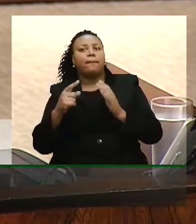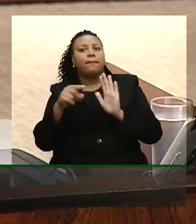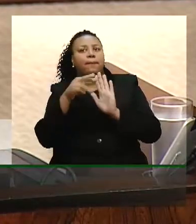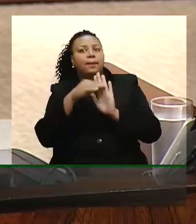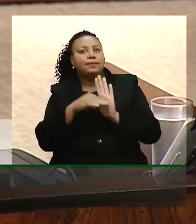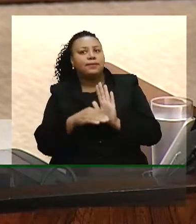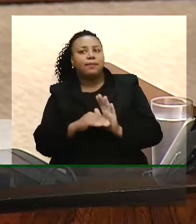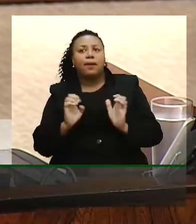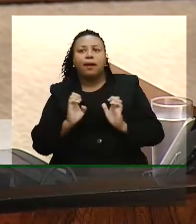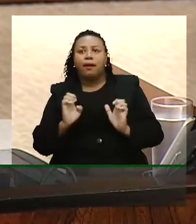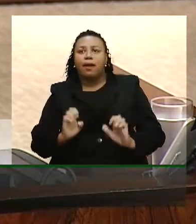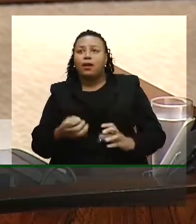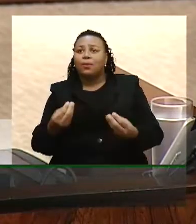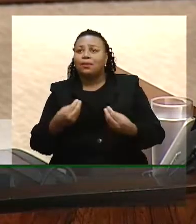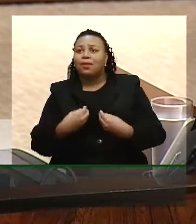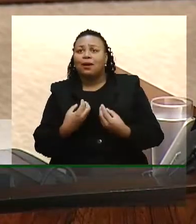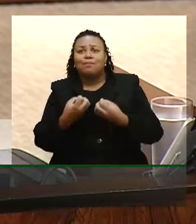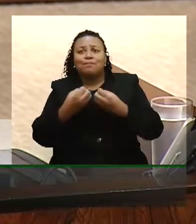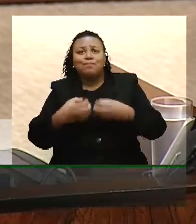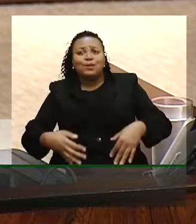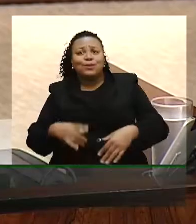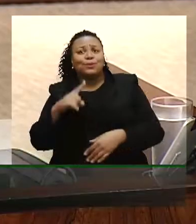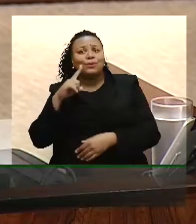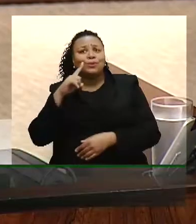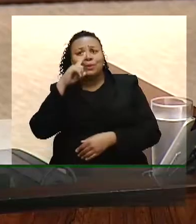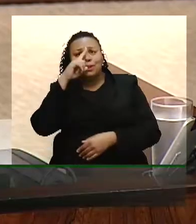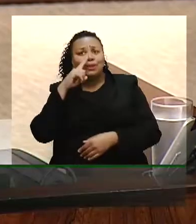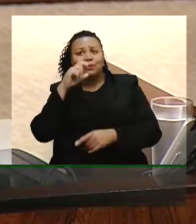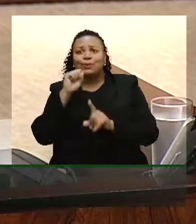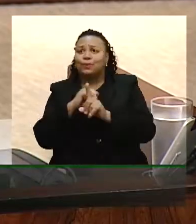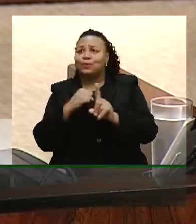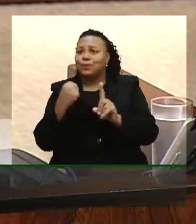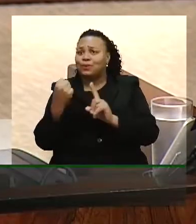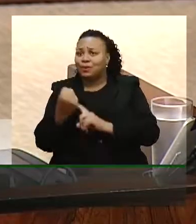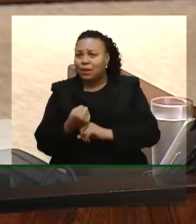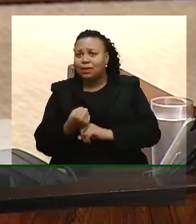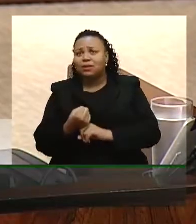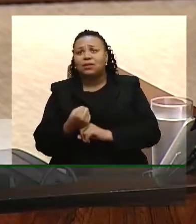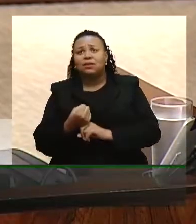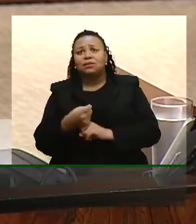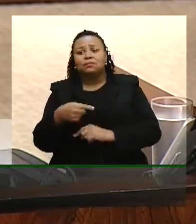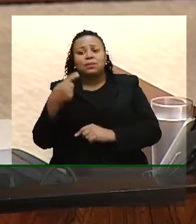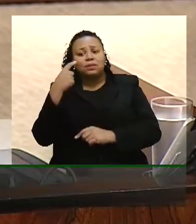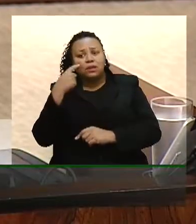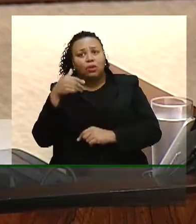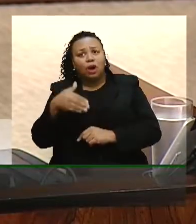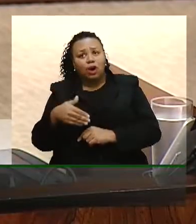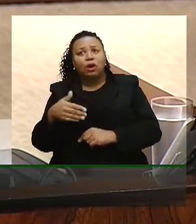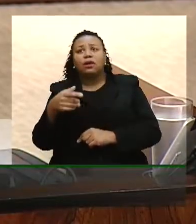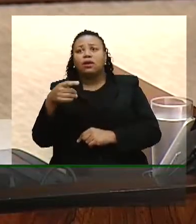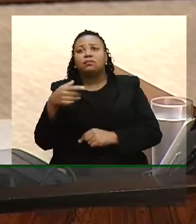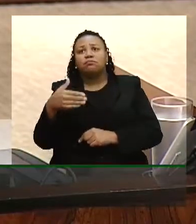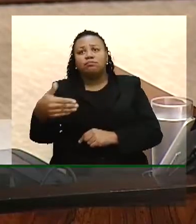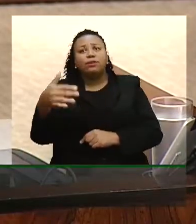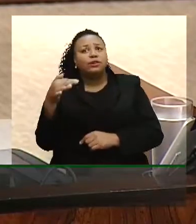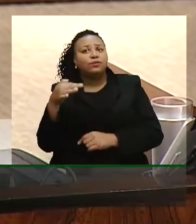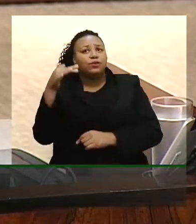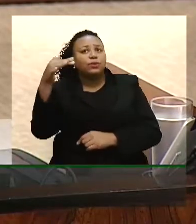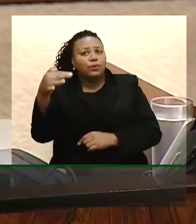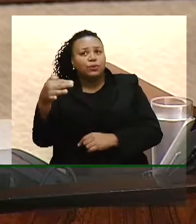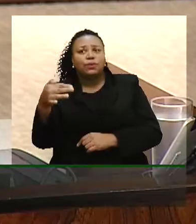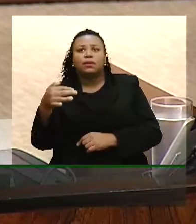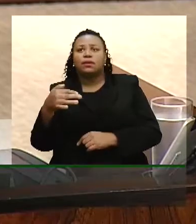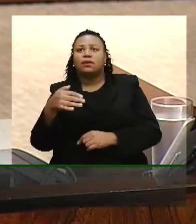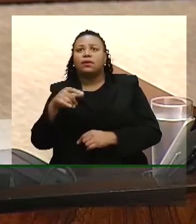traz prejuízos e riscos sociais imediatos de médio e longo prazo. Em